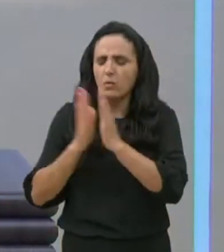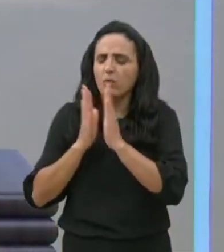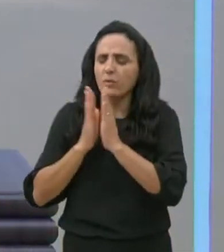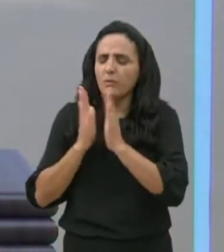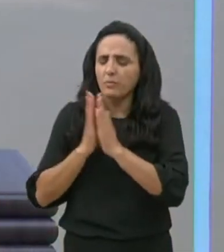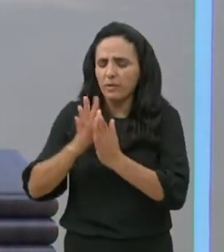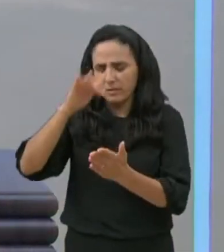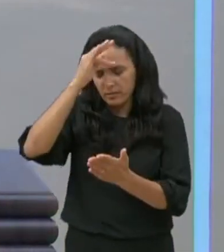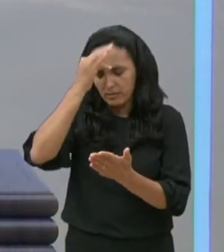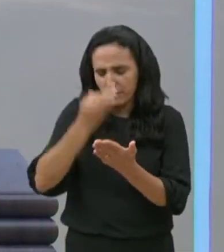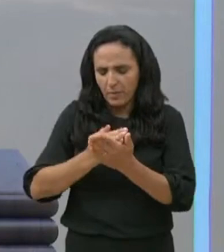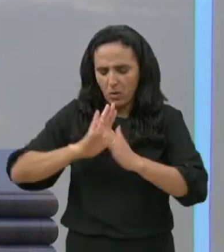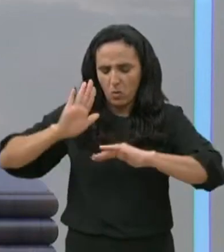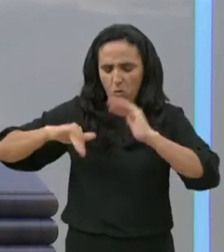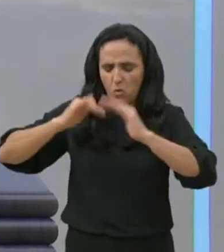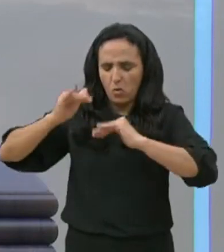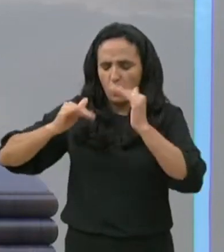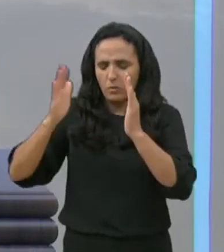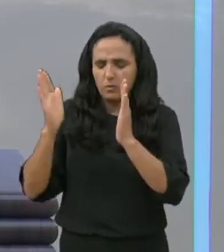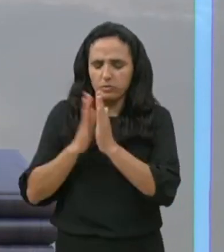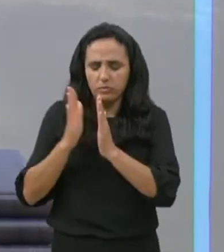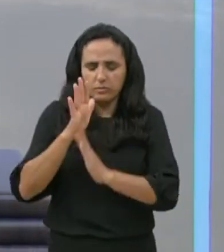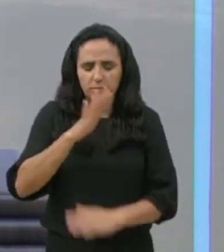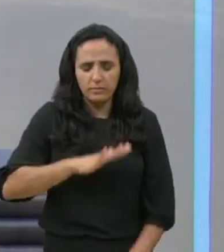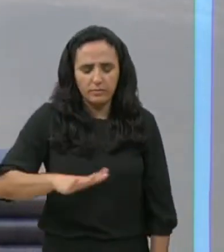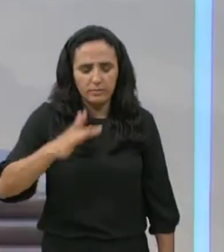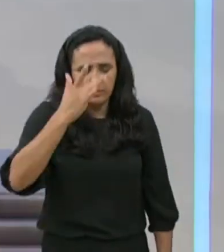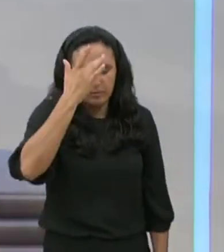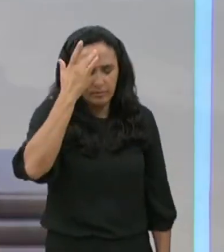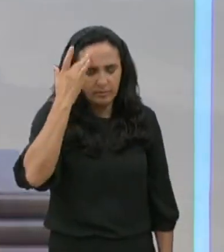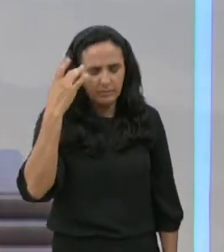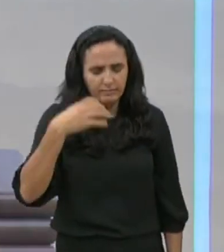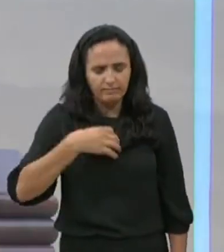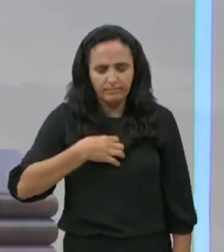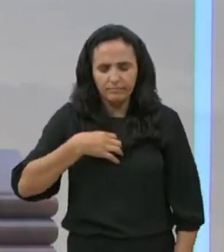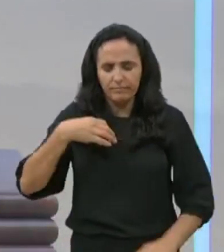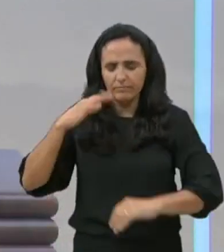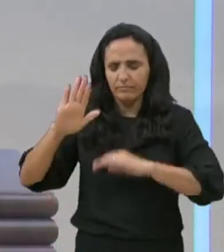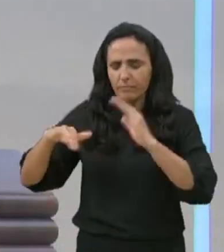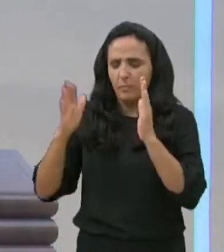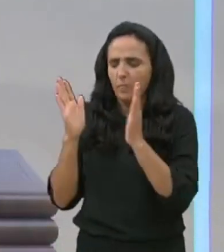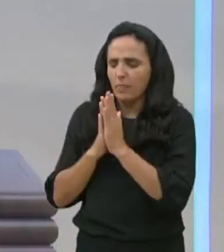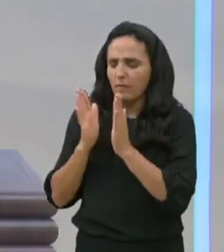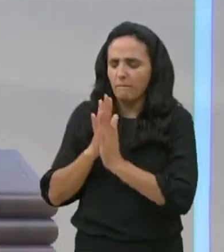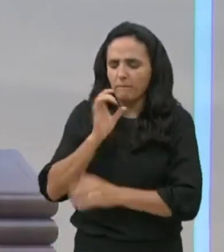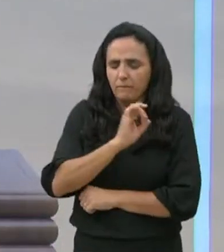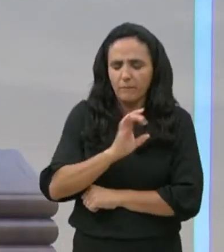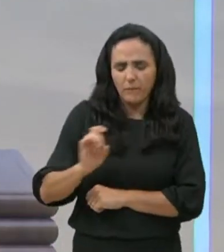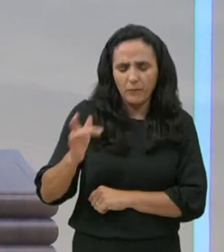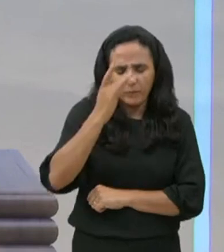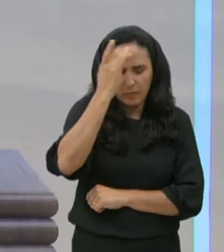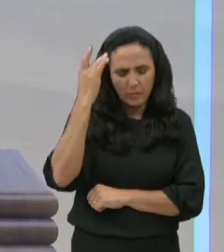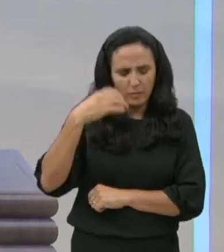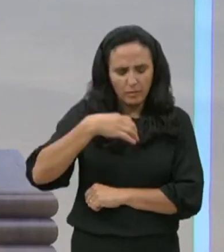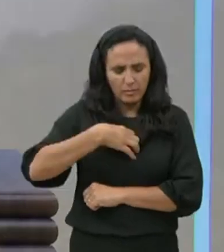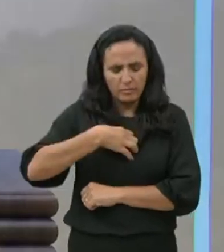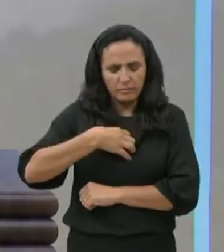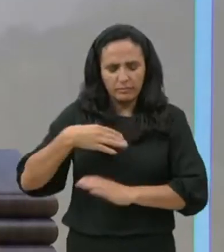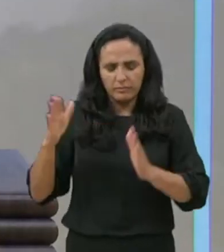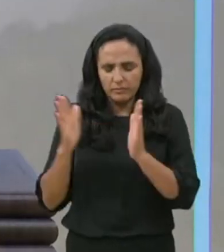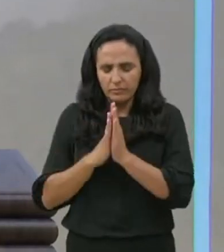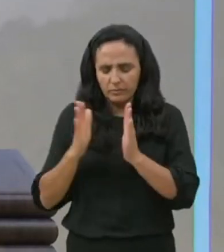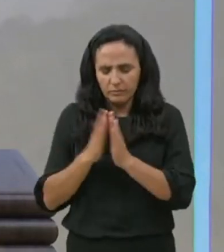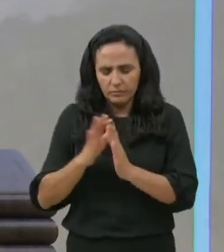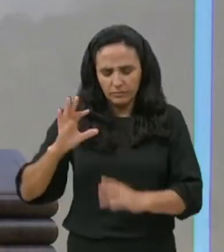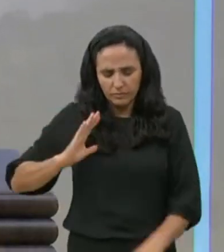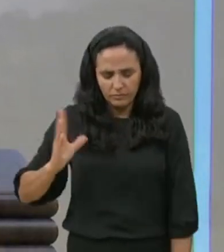a fé daqueles que estão, Senhor, na reserva, aumenta a fé, Senhor, daqueles que estão, quase